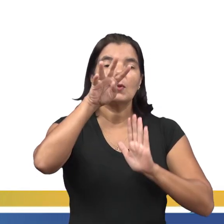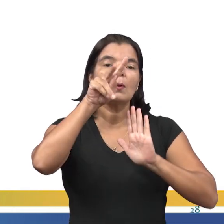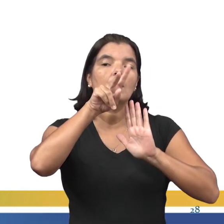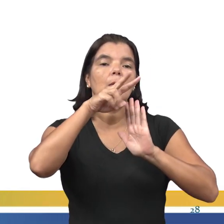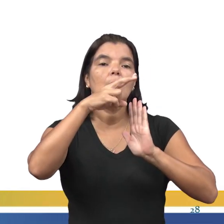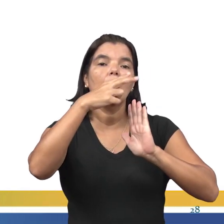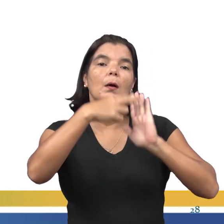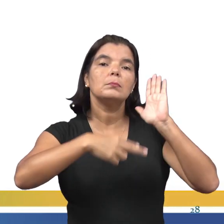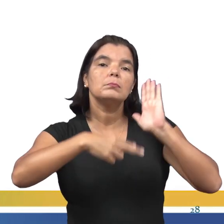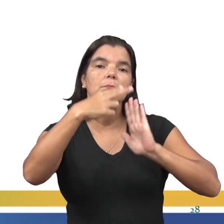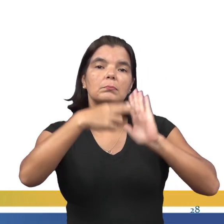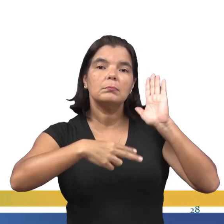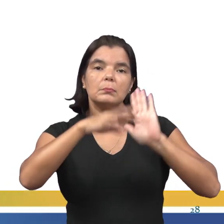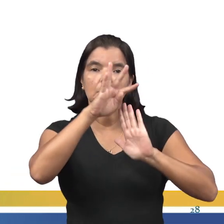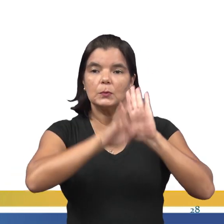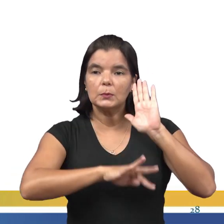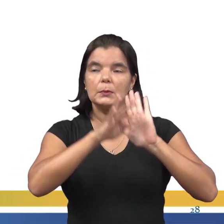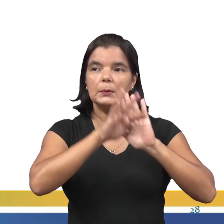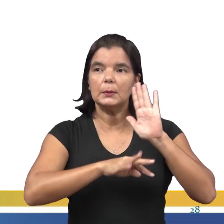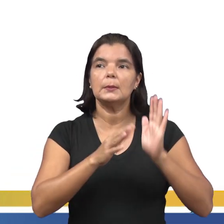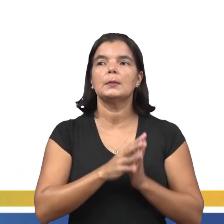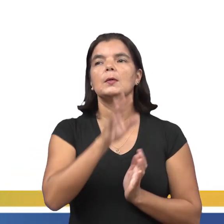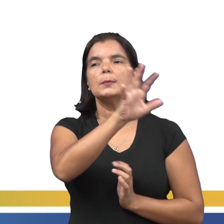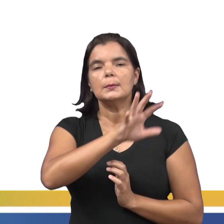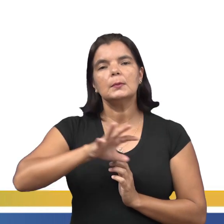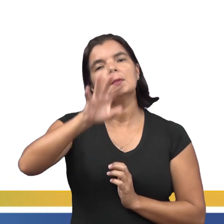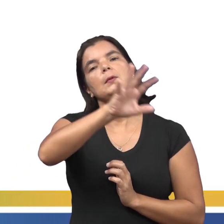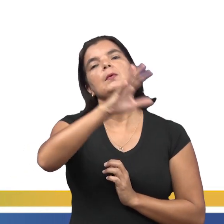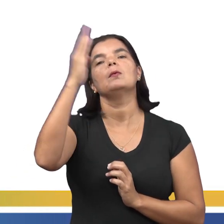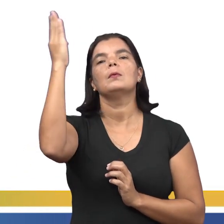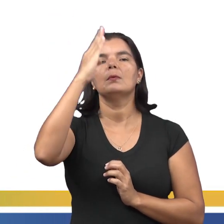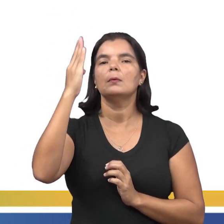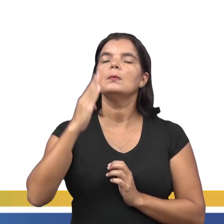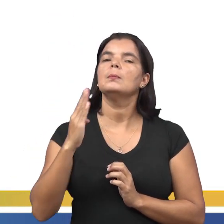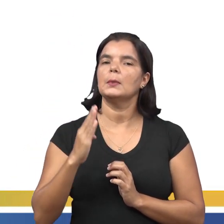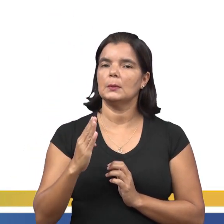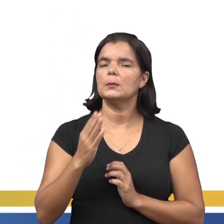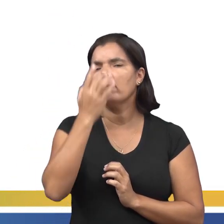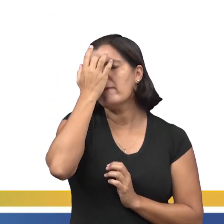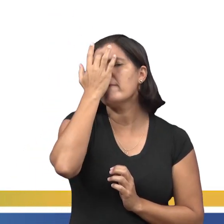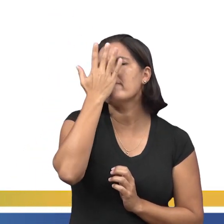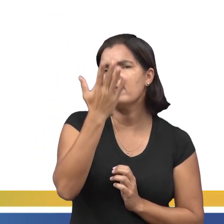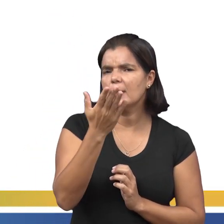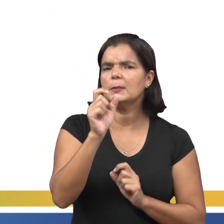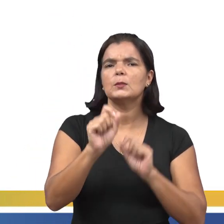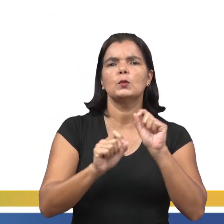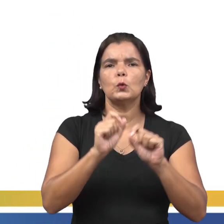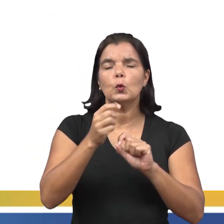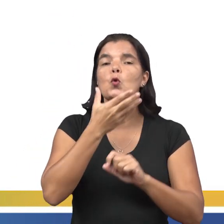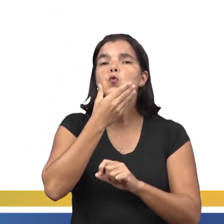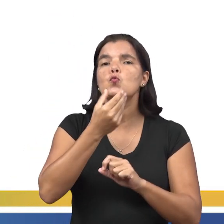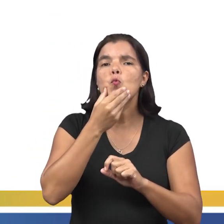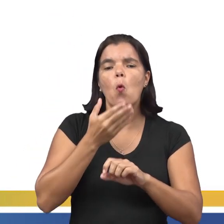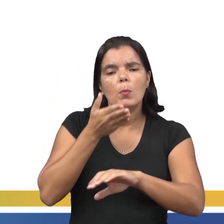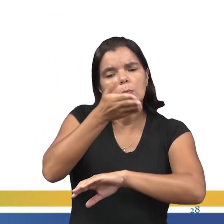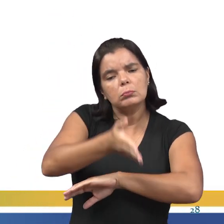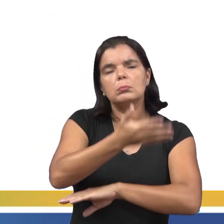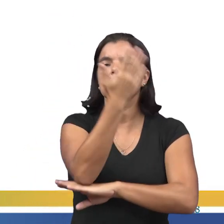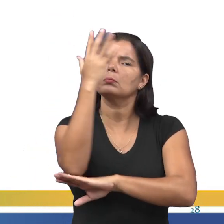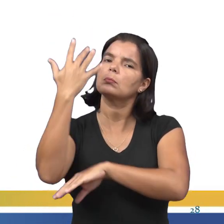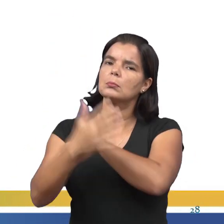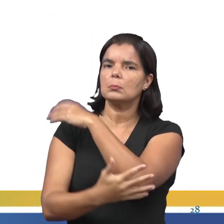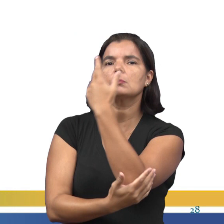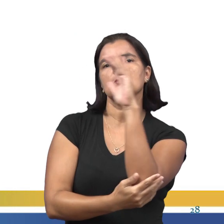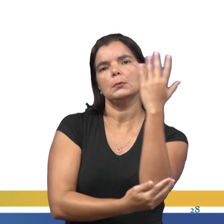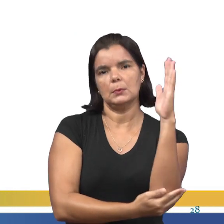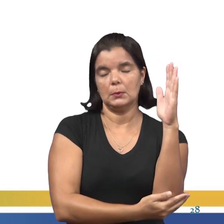texto. Nessa região brasileira, a rede hidrográfica facilitou a entrada do homem na floresta nativa,